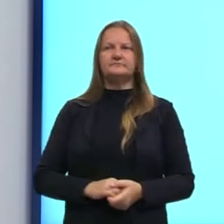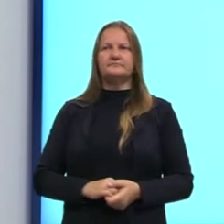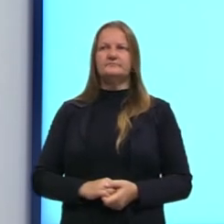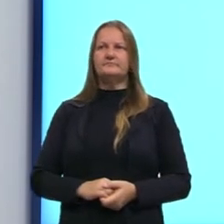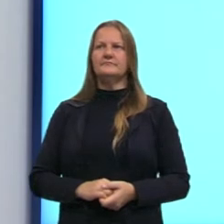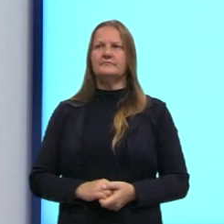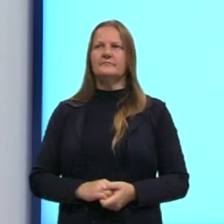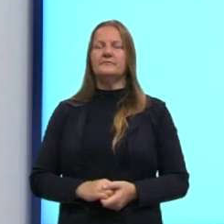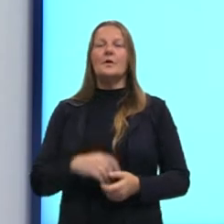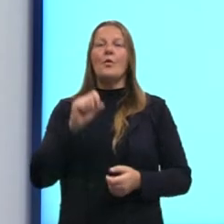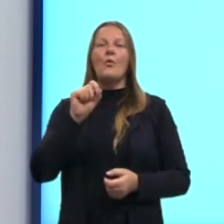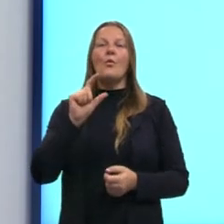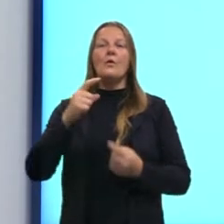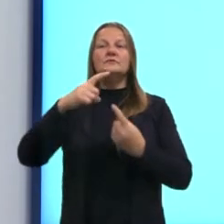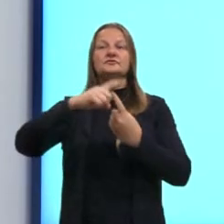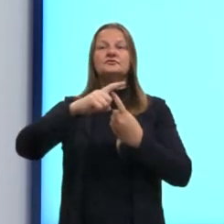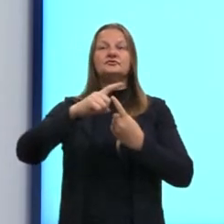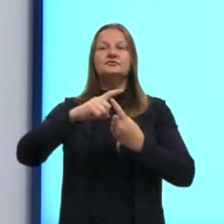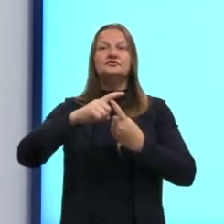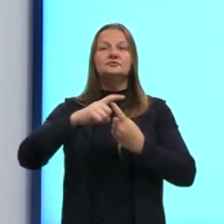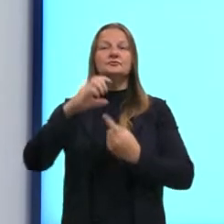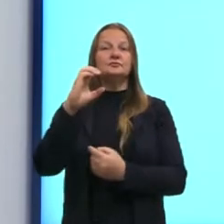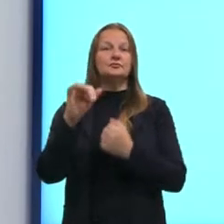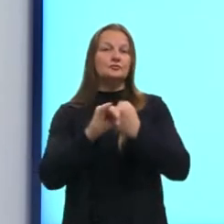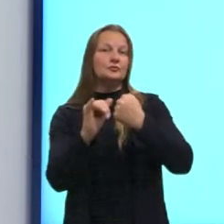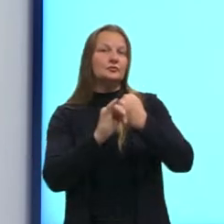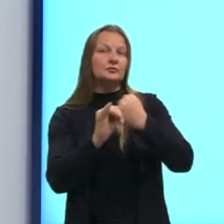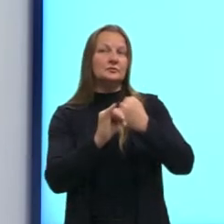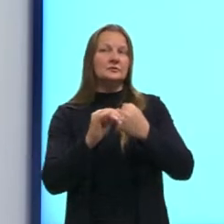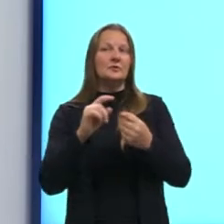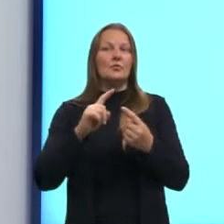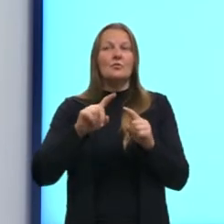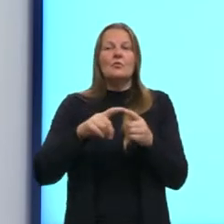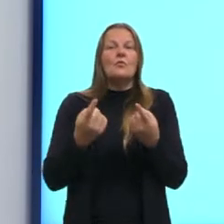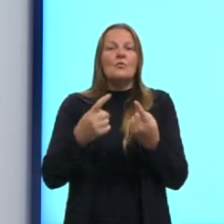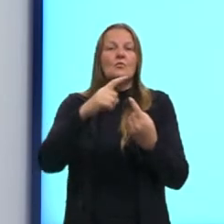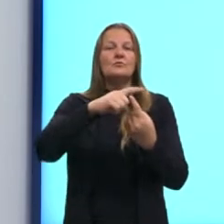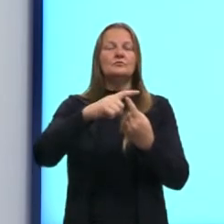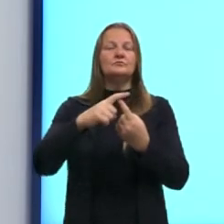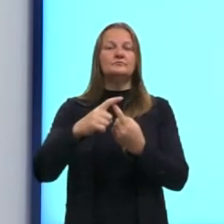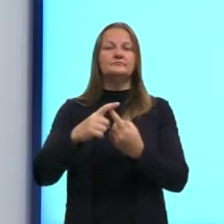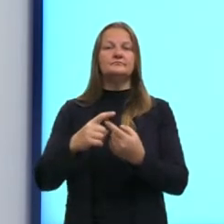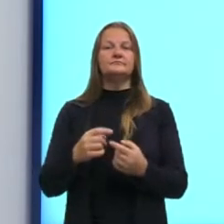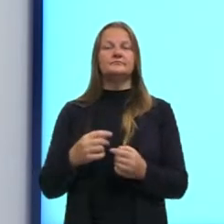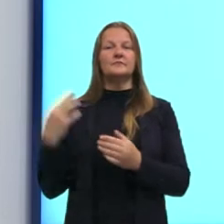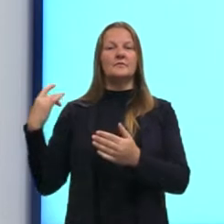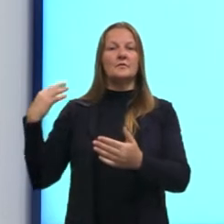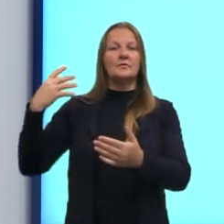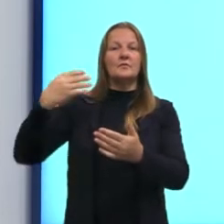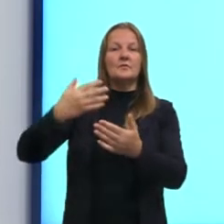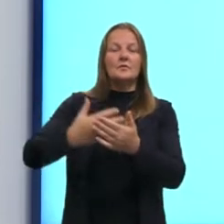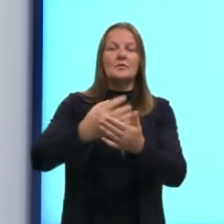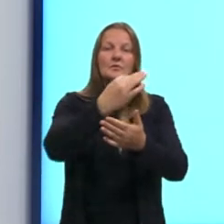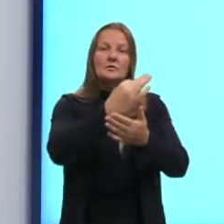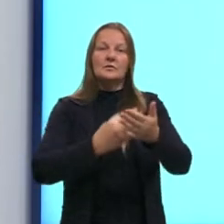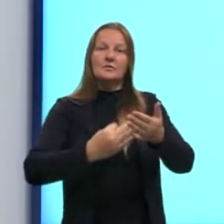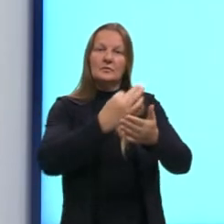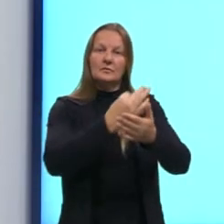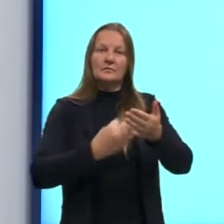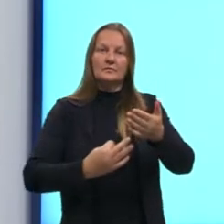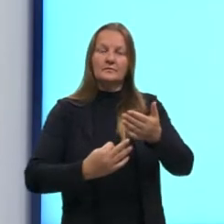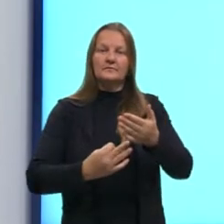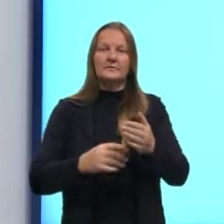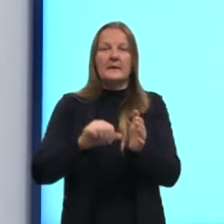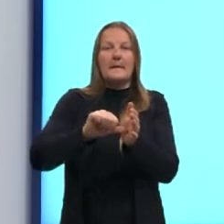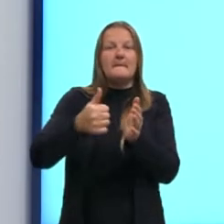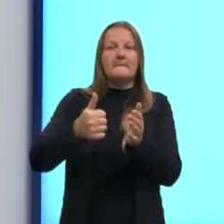Quais são os tipos de crônicas que a gente encontra aí, né? Ao longo dos nossos textos. O